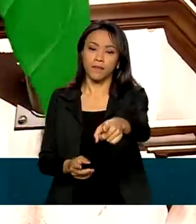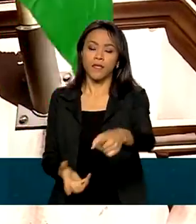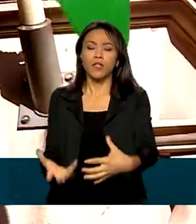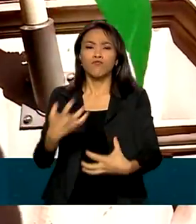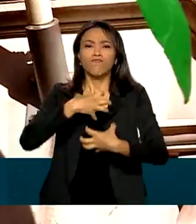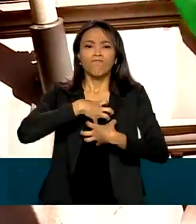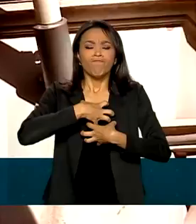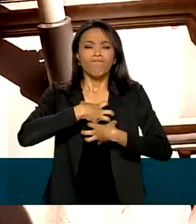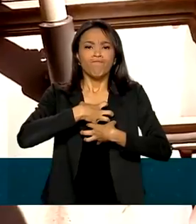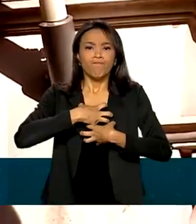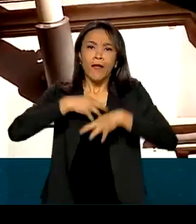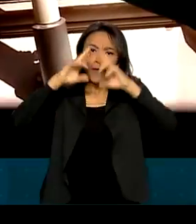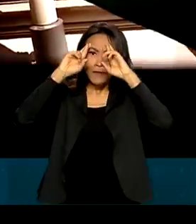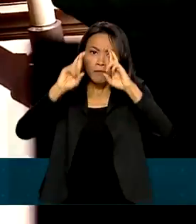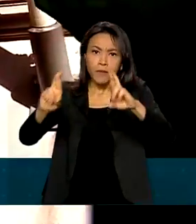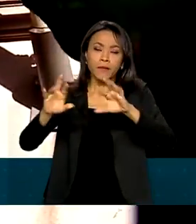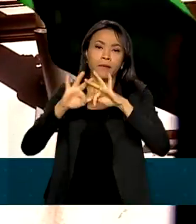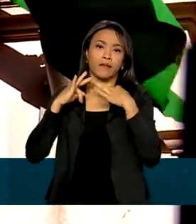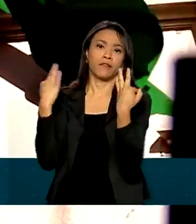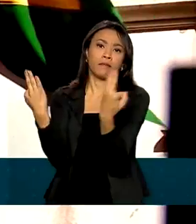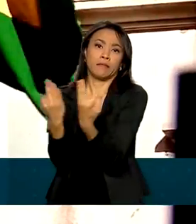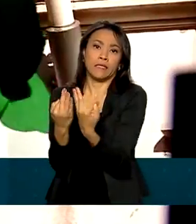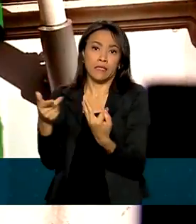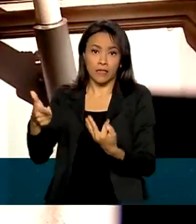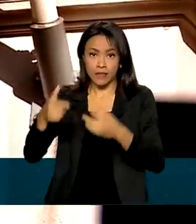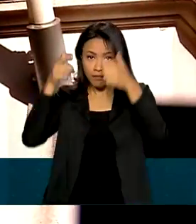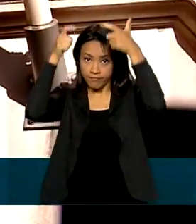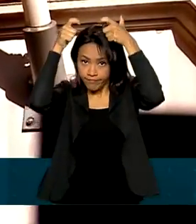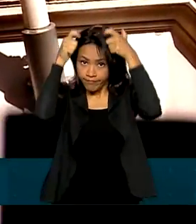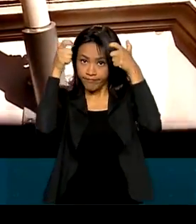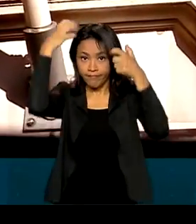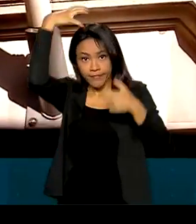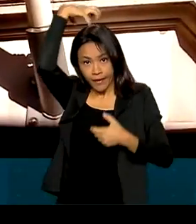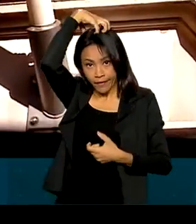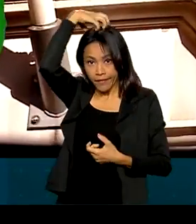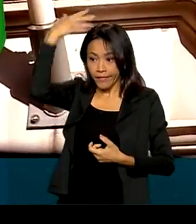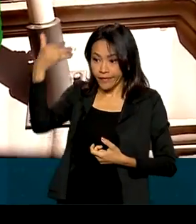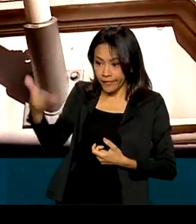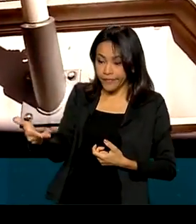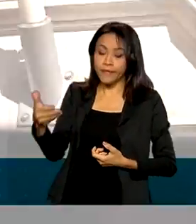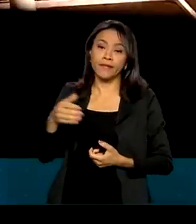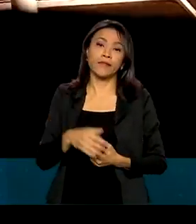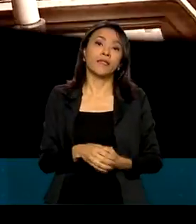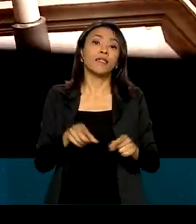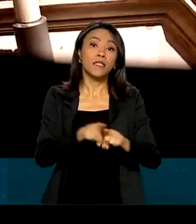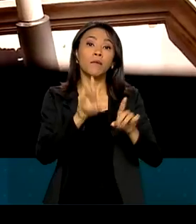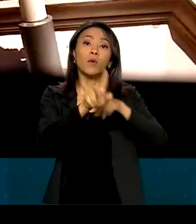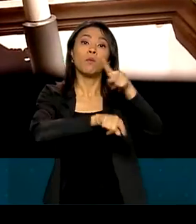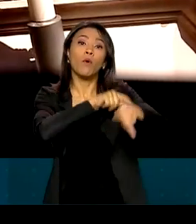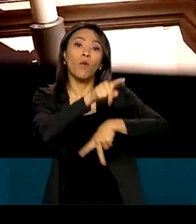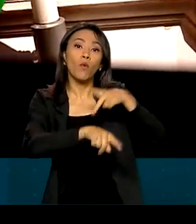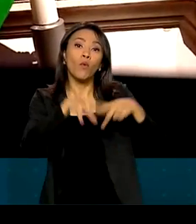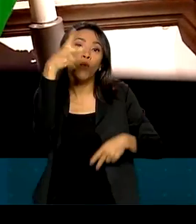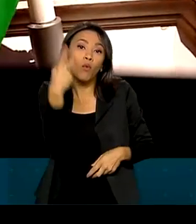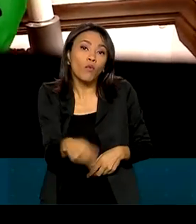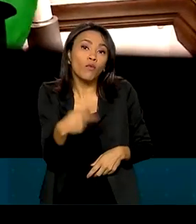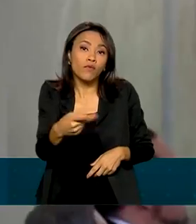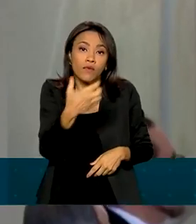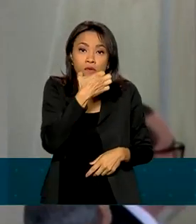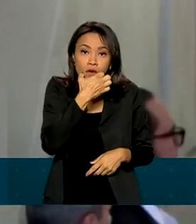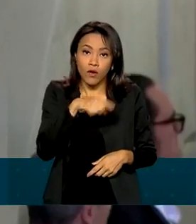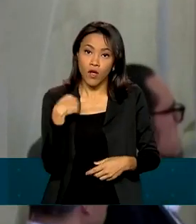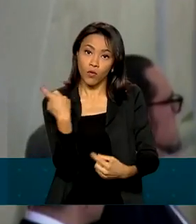pela família da rainha e também pelo povo do Reino Unido. Esse é o nosso objetivo principal.